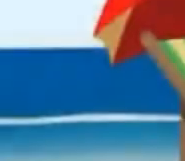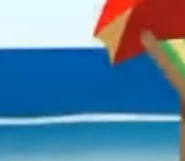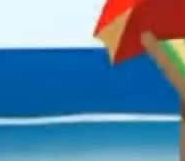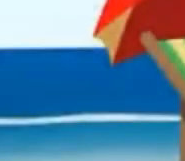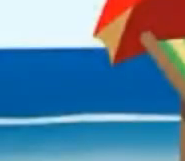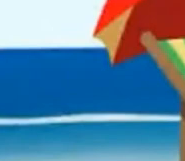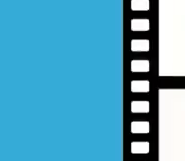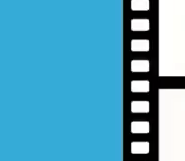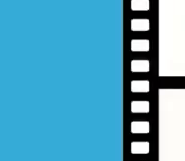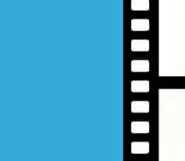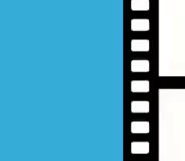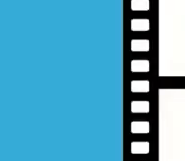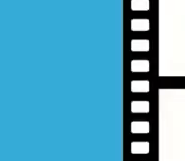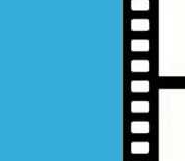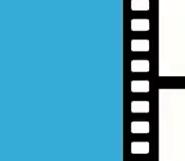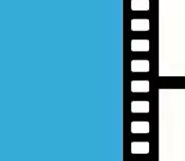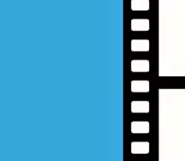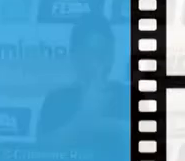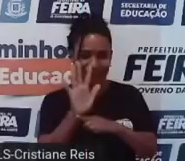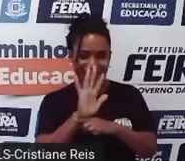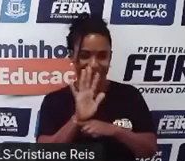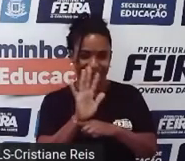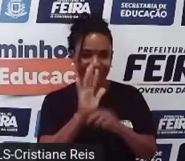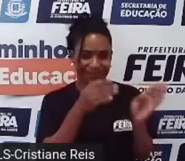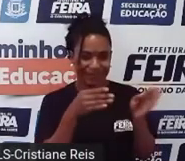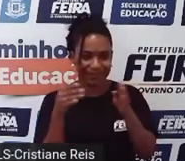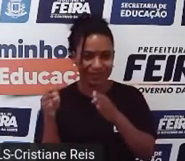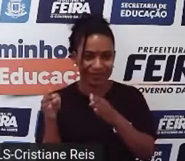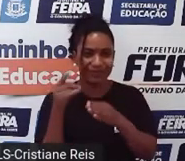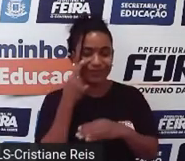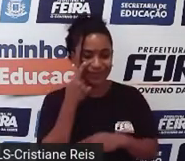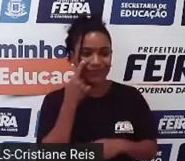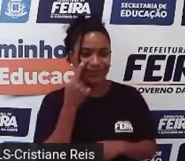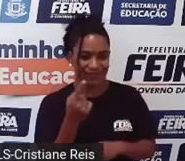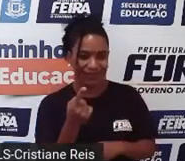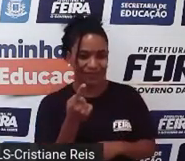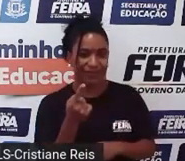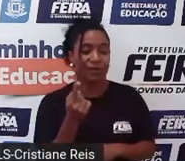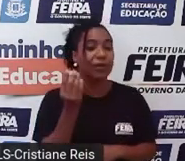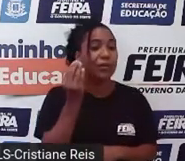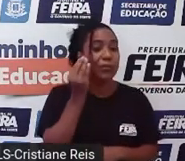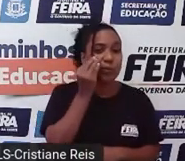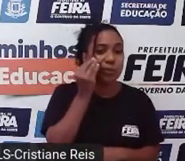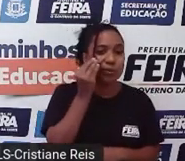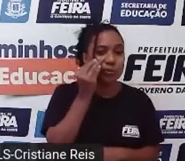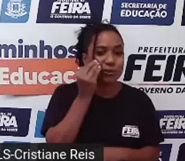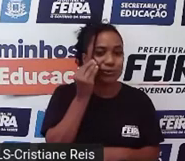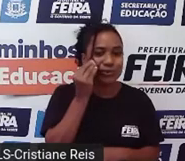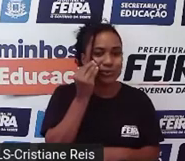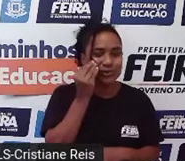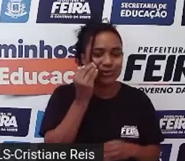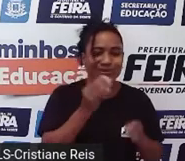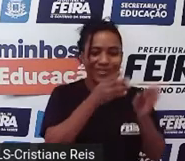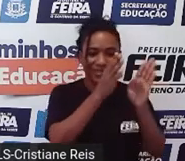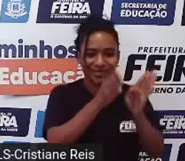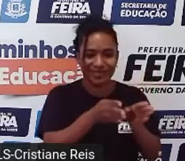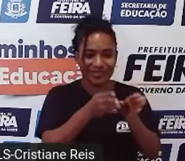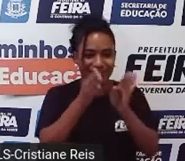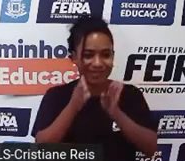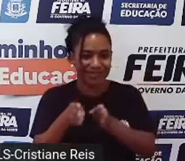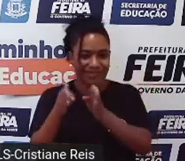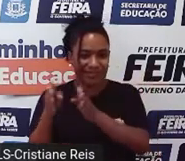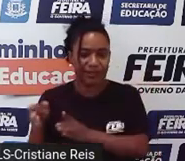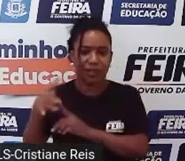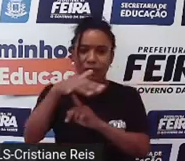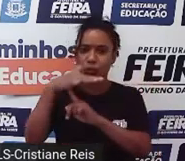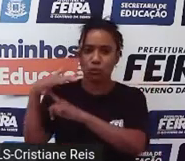Então, esse vídeo, vocês devem ter observado que ele vai mostrando gradativamente algumas estações